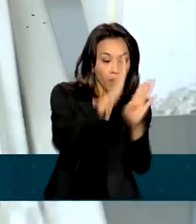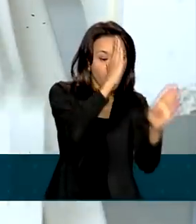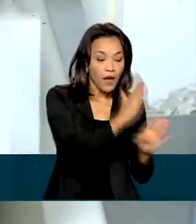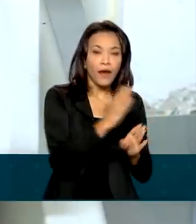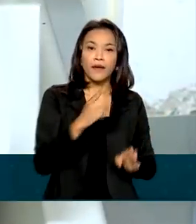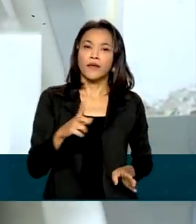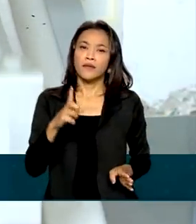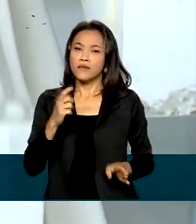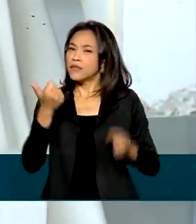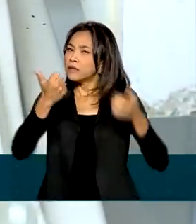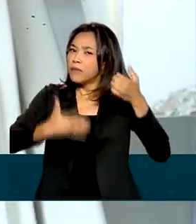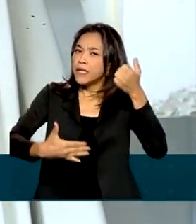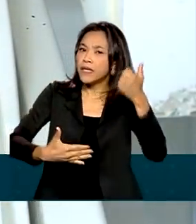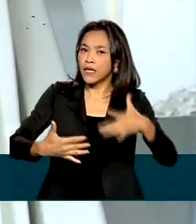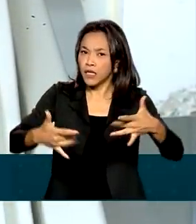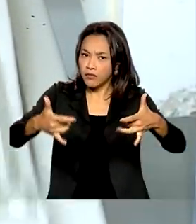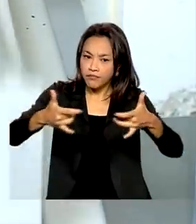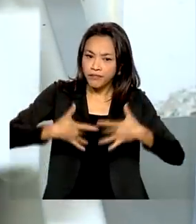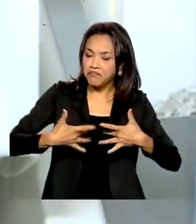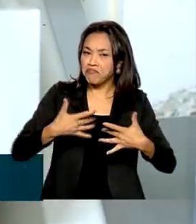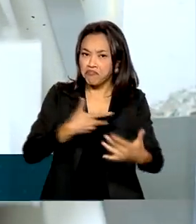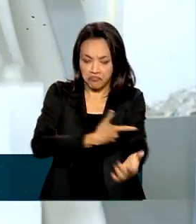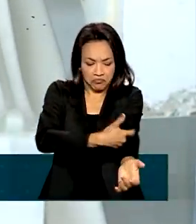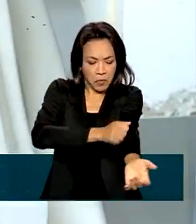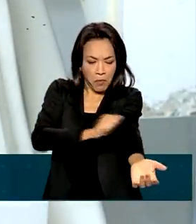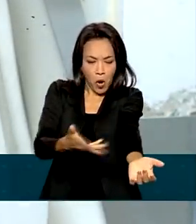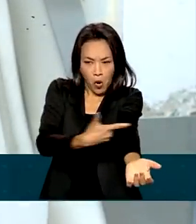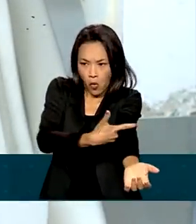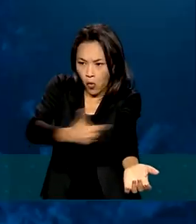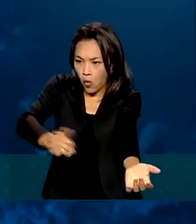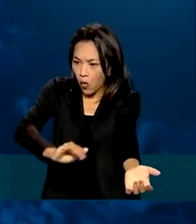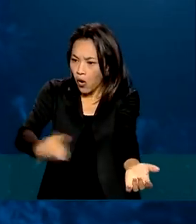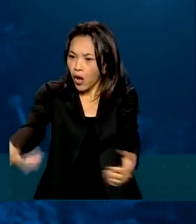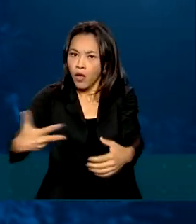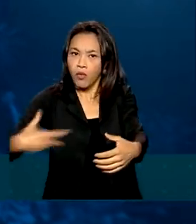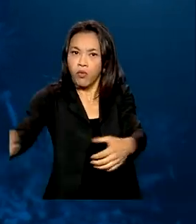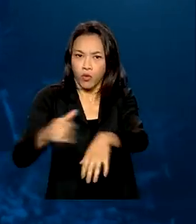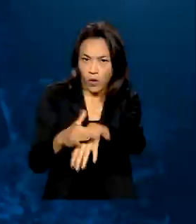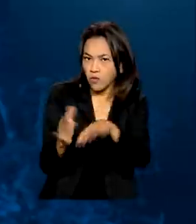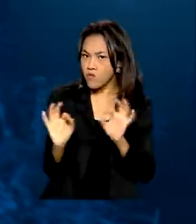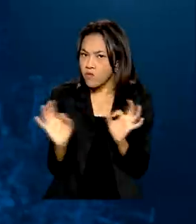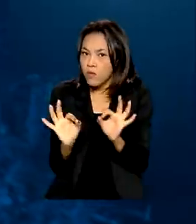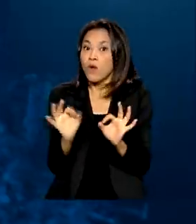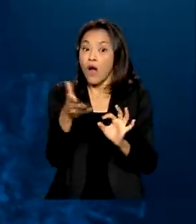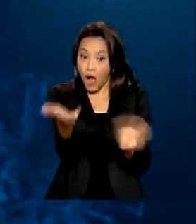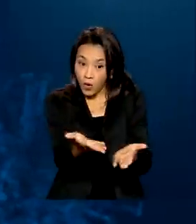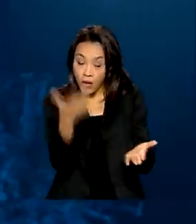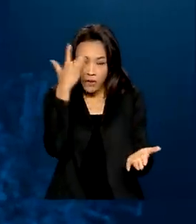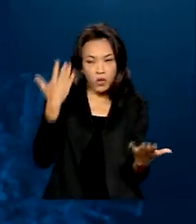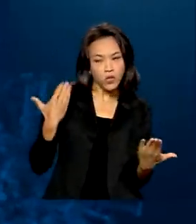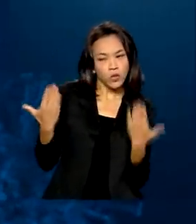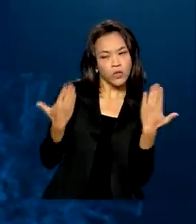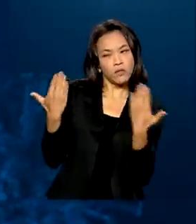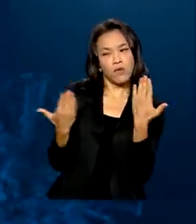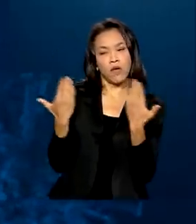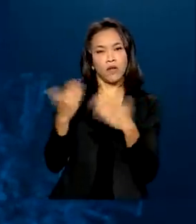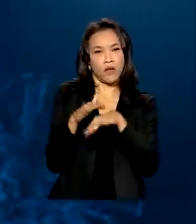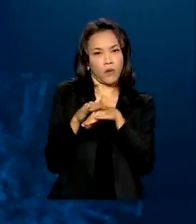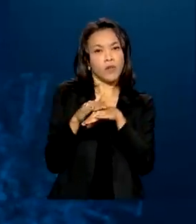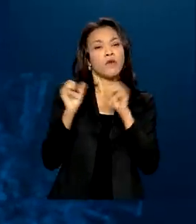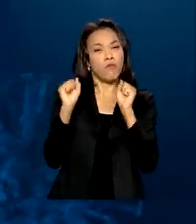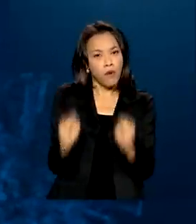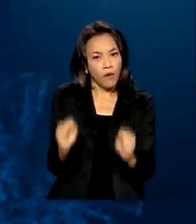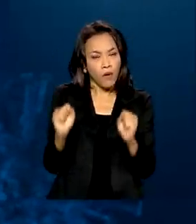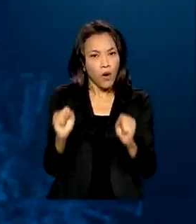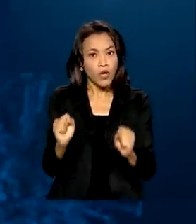inexistência de relatos de transmissão por meio de transfusão sanguínea. Agora, pessoas com diagnóstico ou suspeita da doença podem